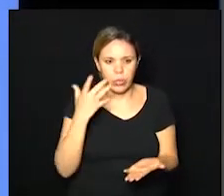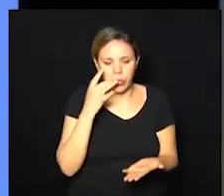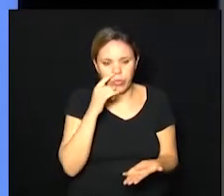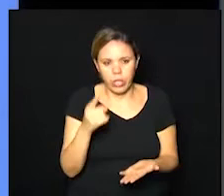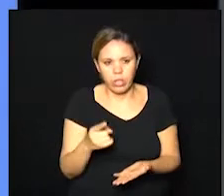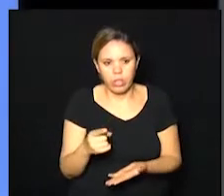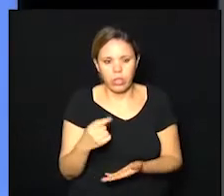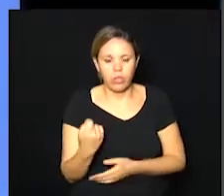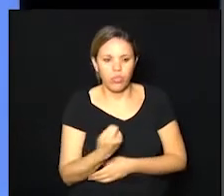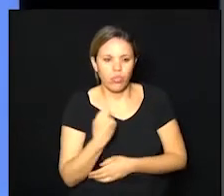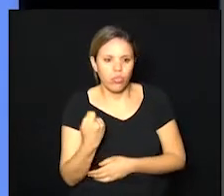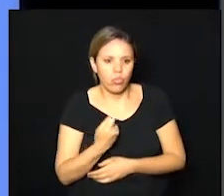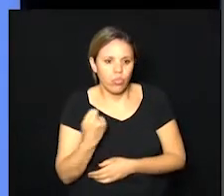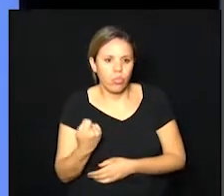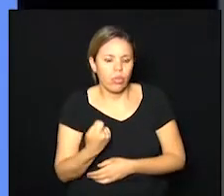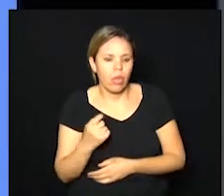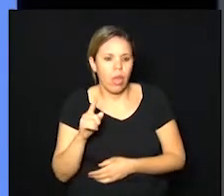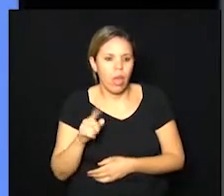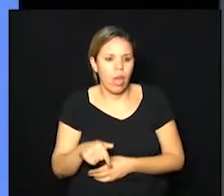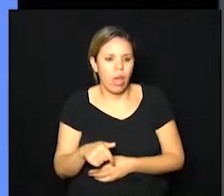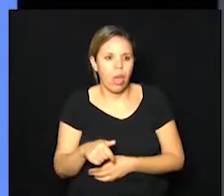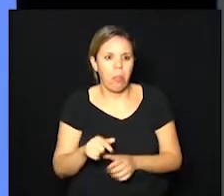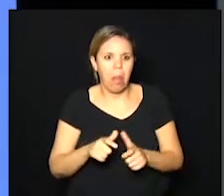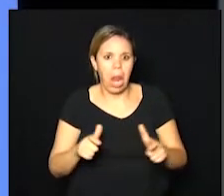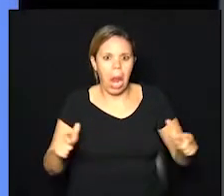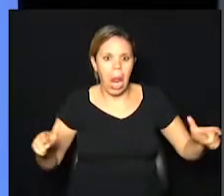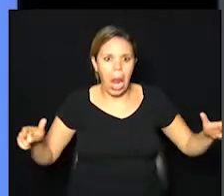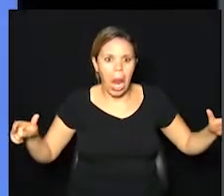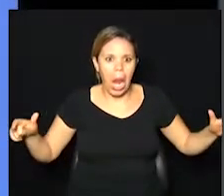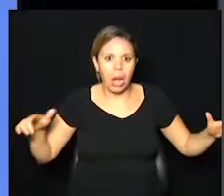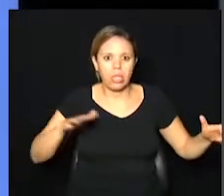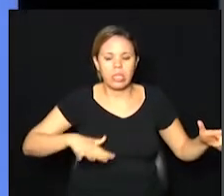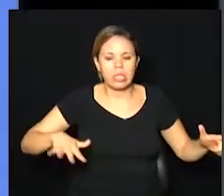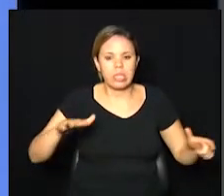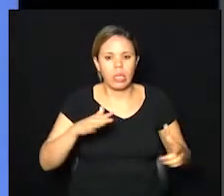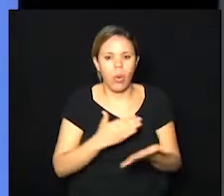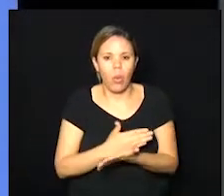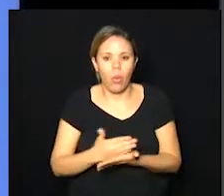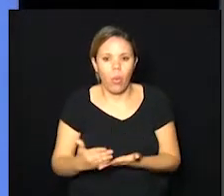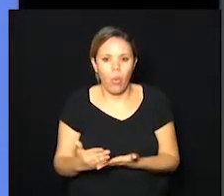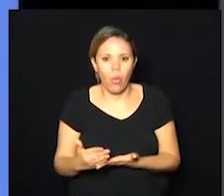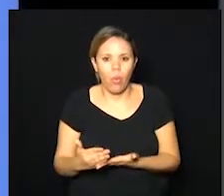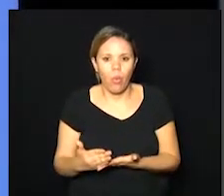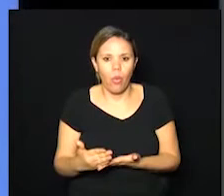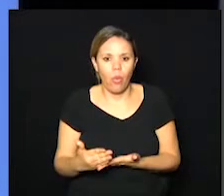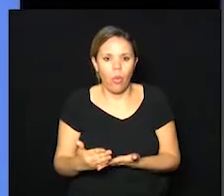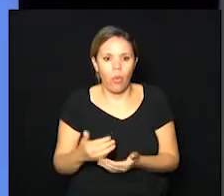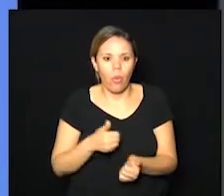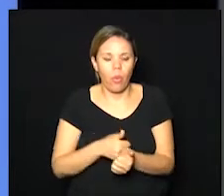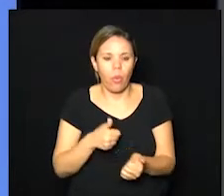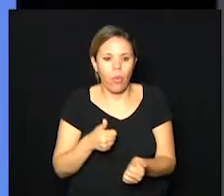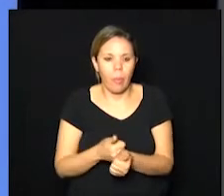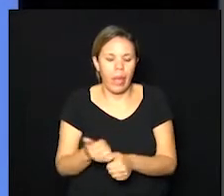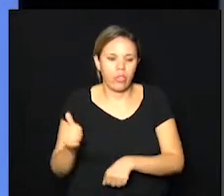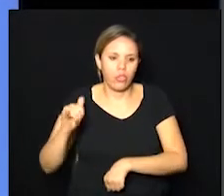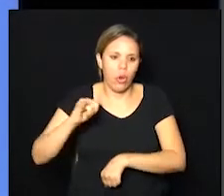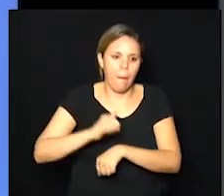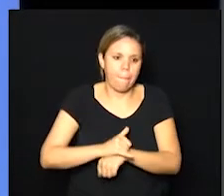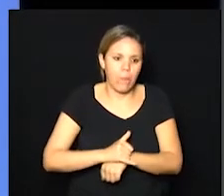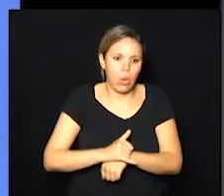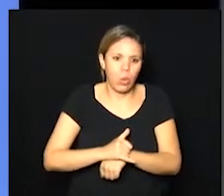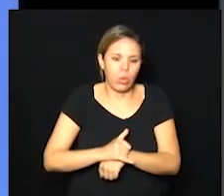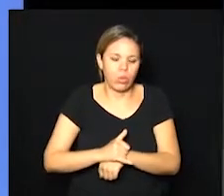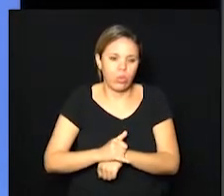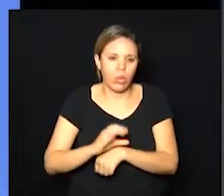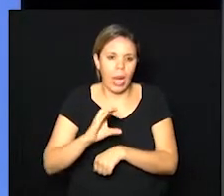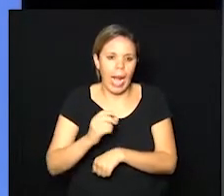e a região sul que é muito grande. A região sul começa desde aquela região perto do aeroporto região do Campo